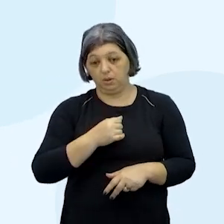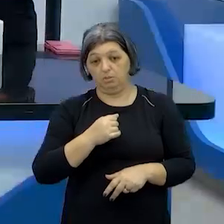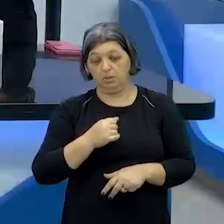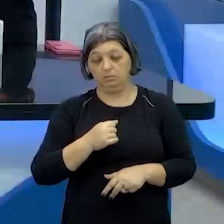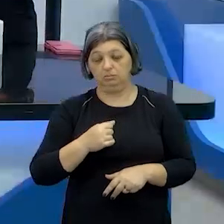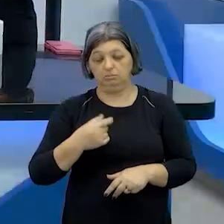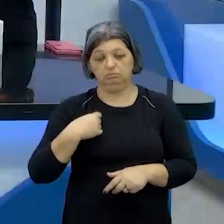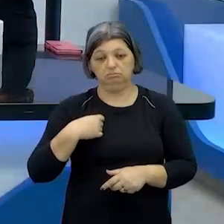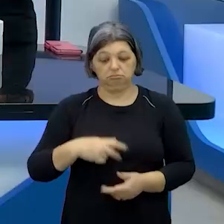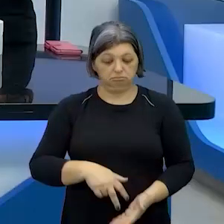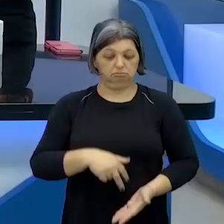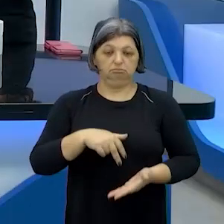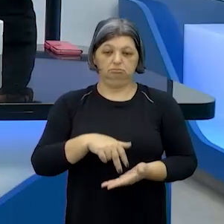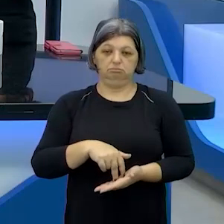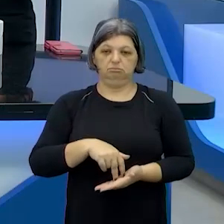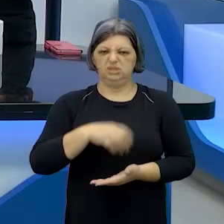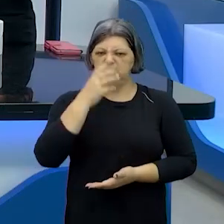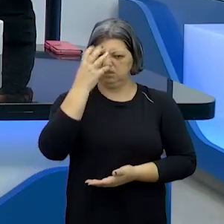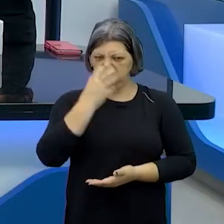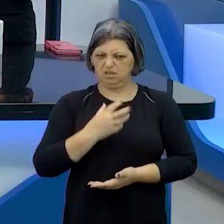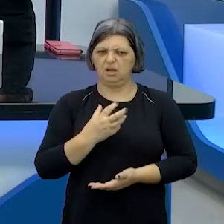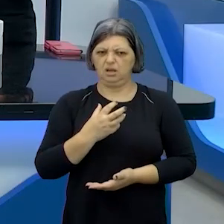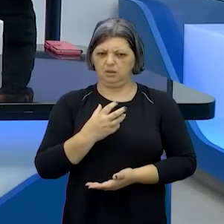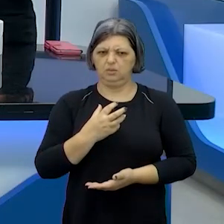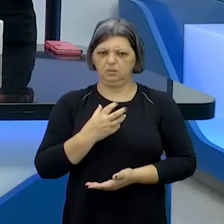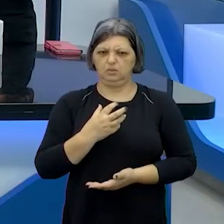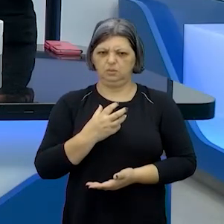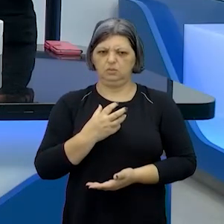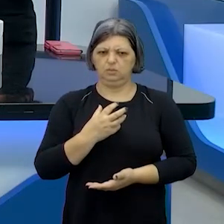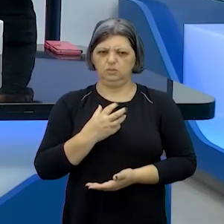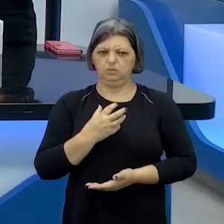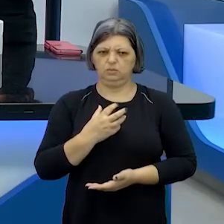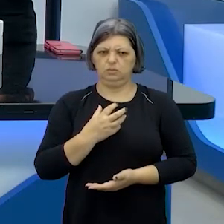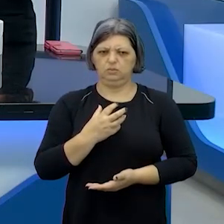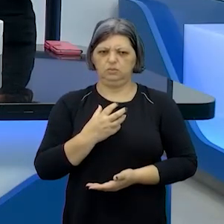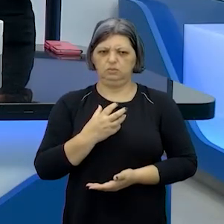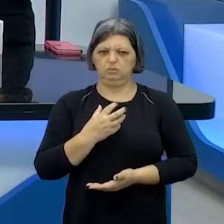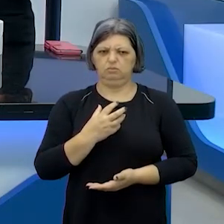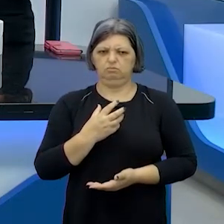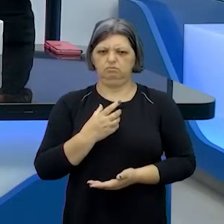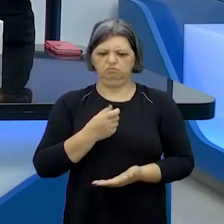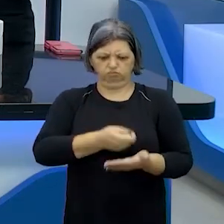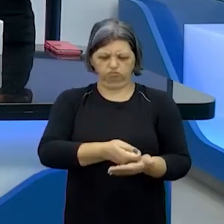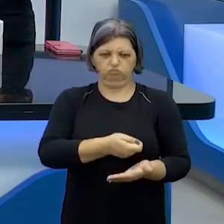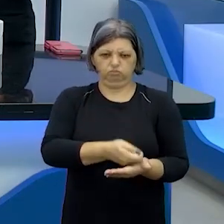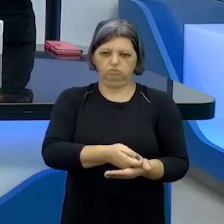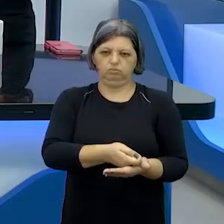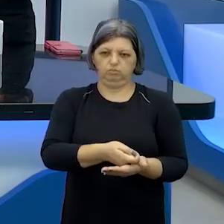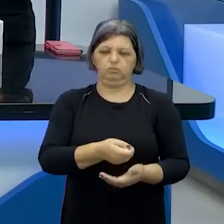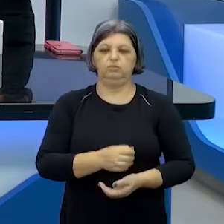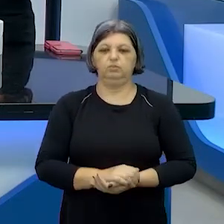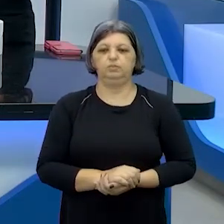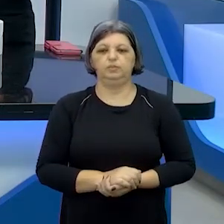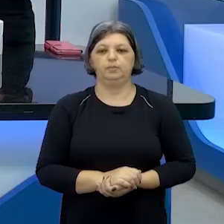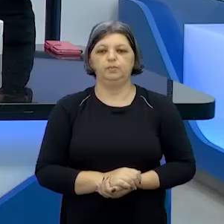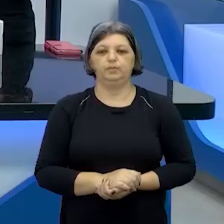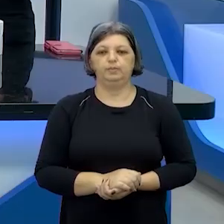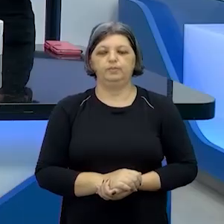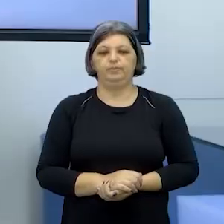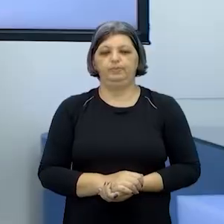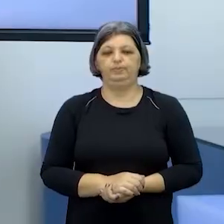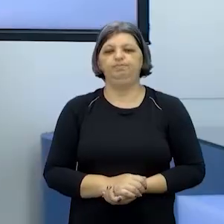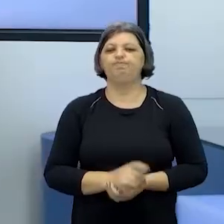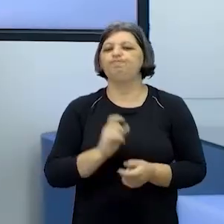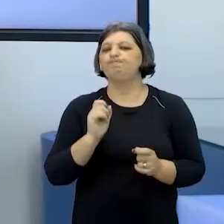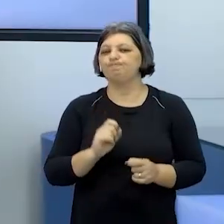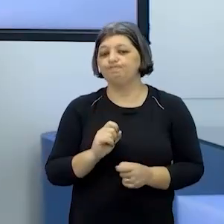ereta séria é sim sim bravo isso a deficiência aí